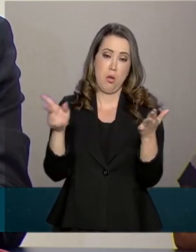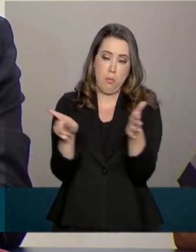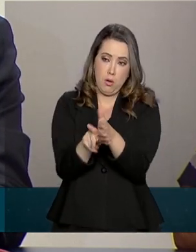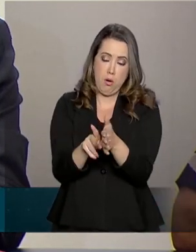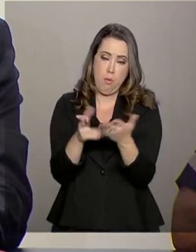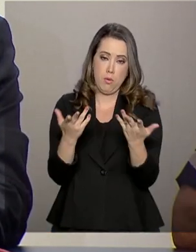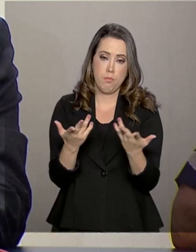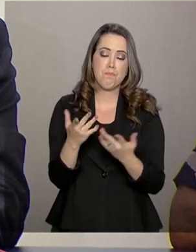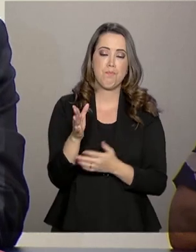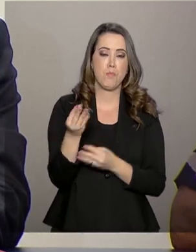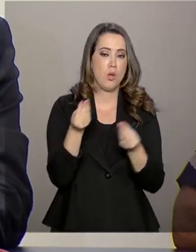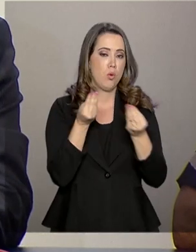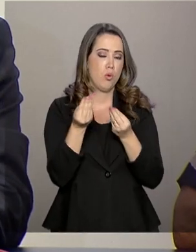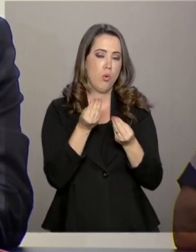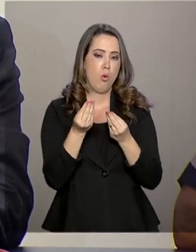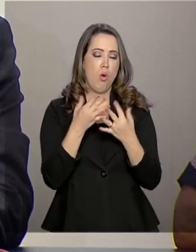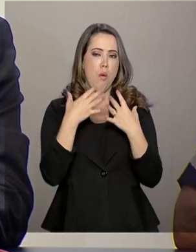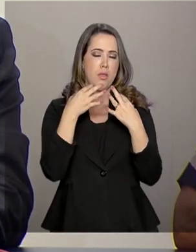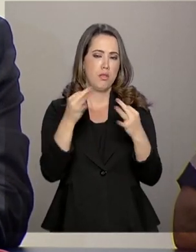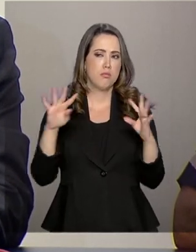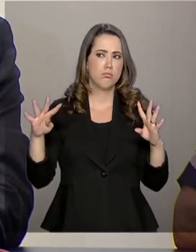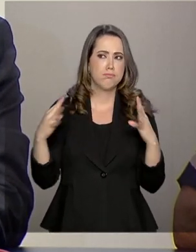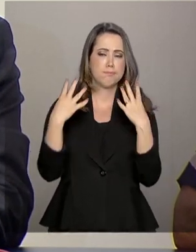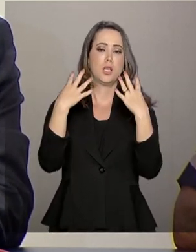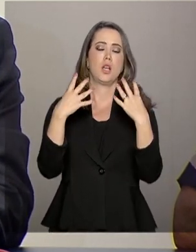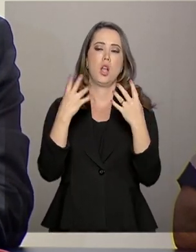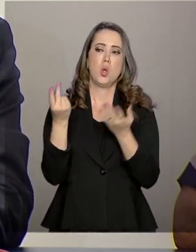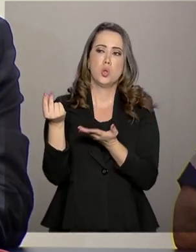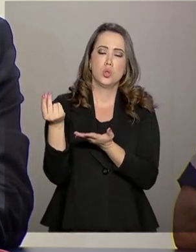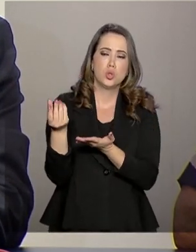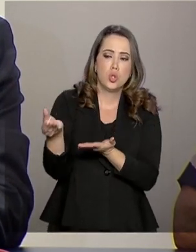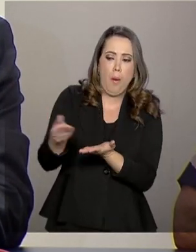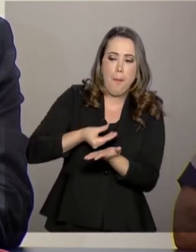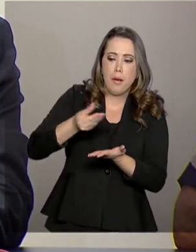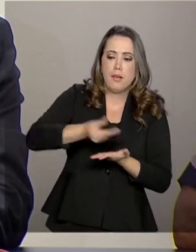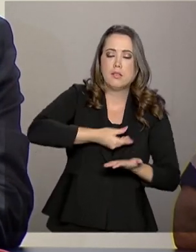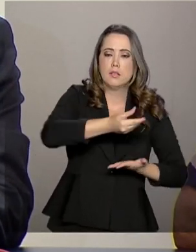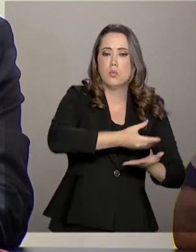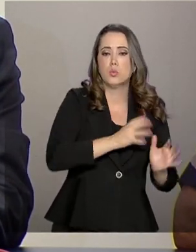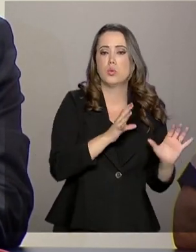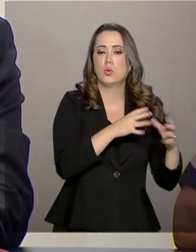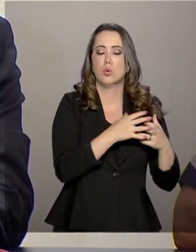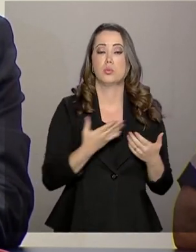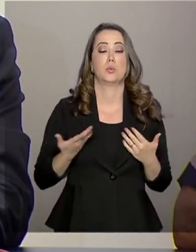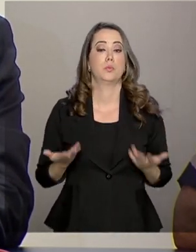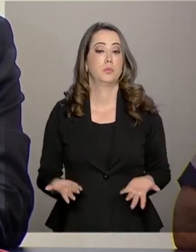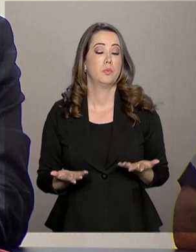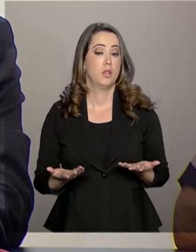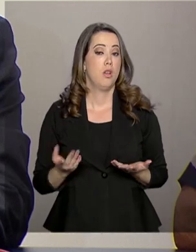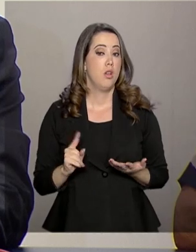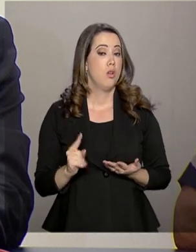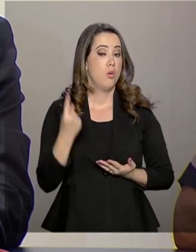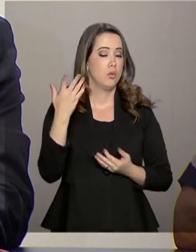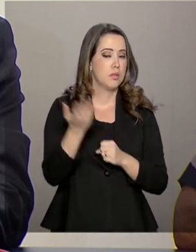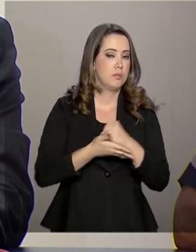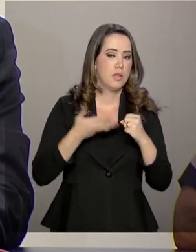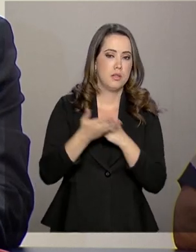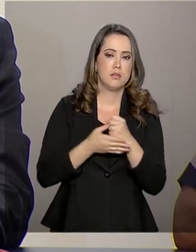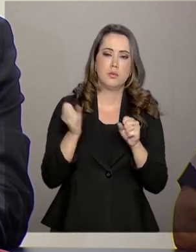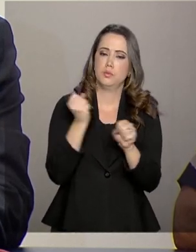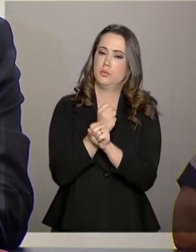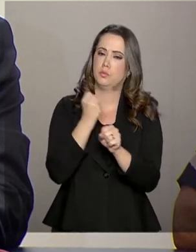bem como as formas para atrairmos e para retermos os investimentos para o setor. Uma das bases da